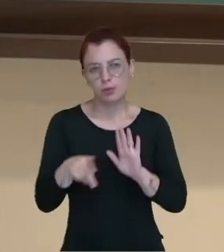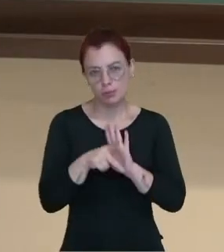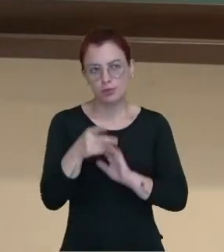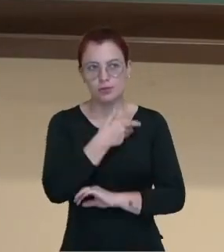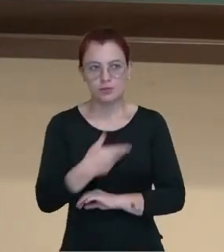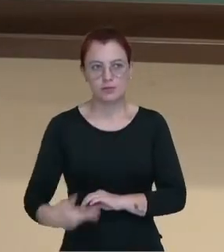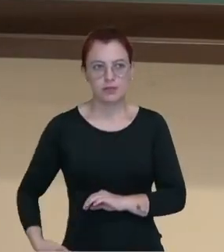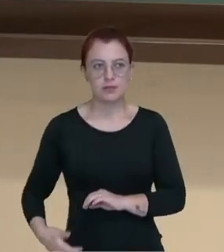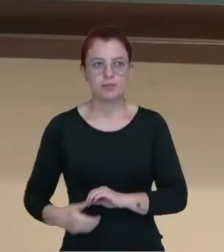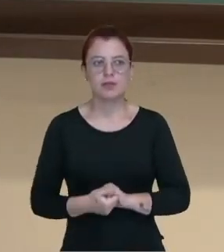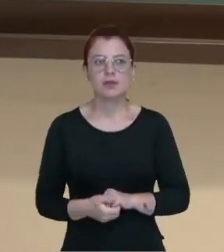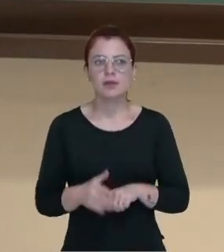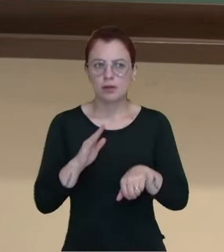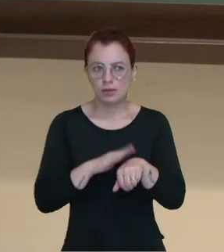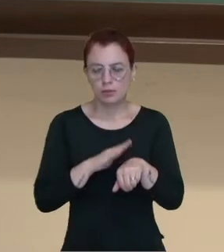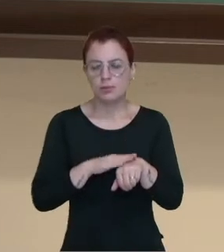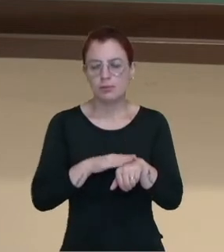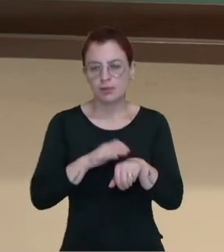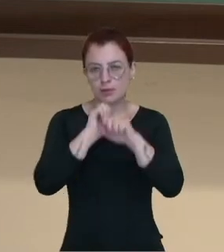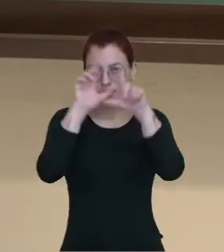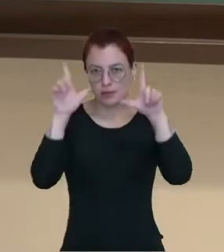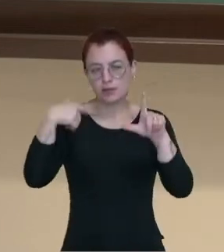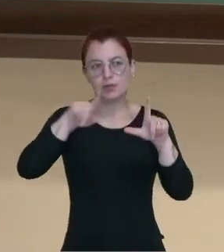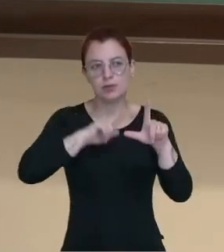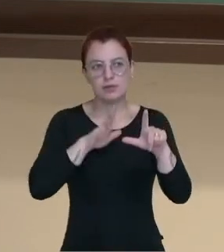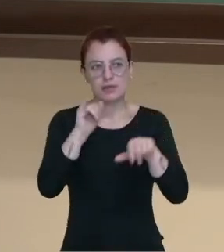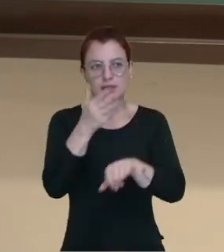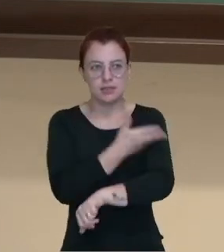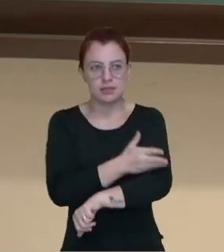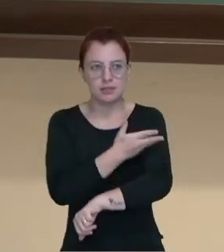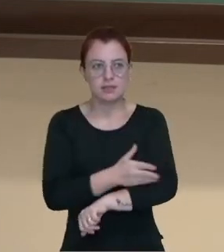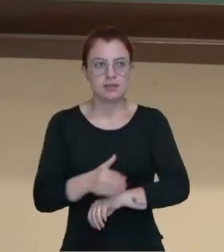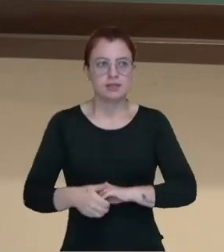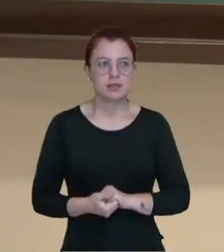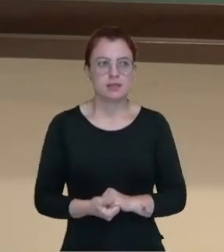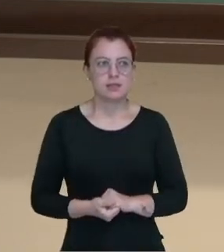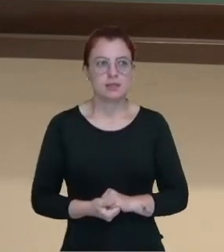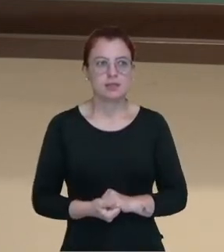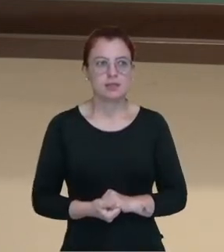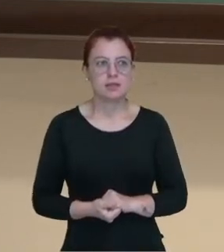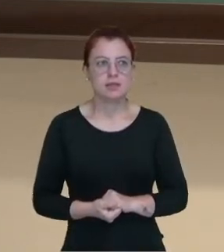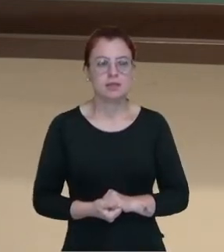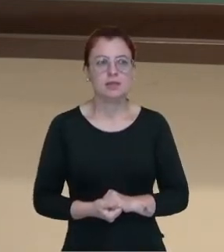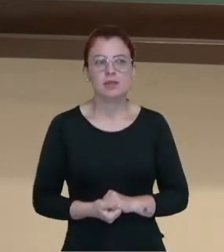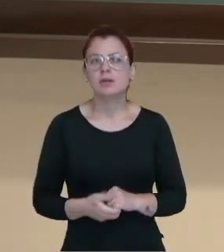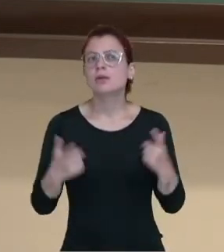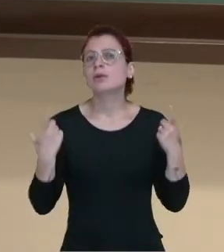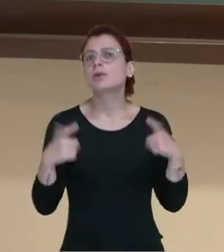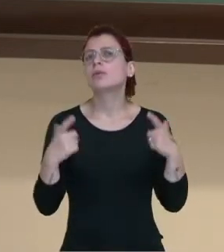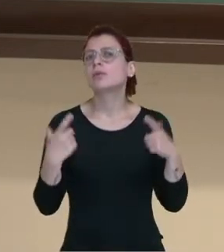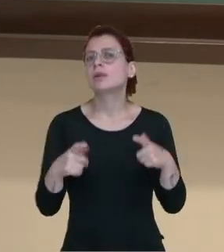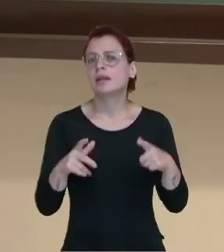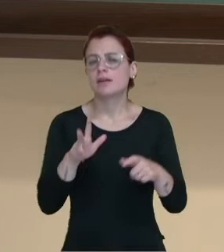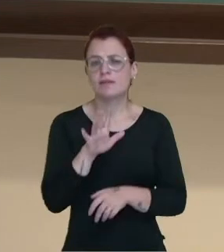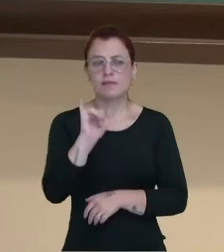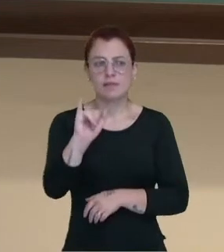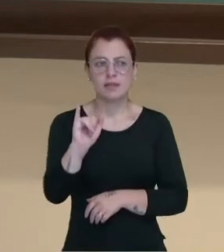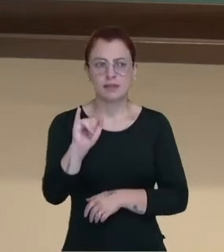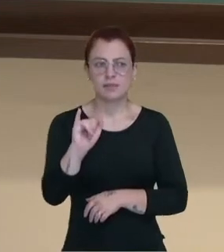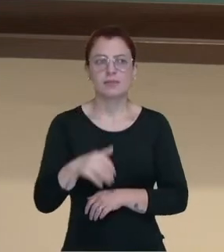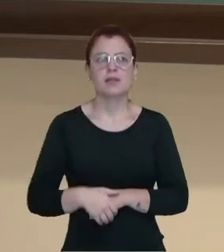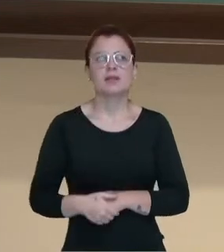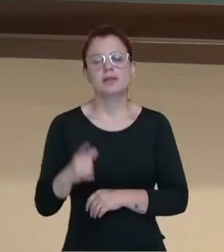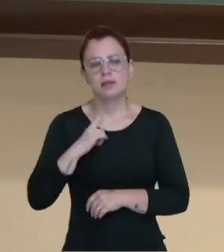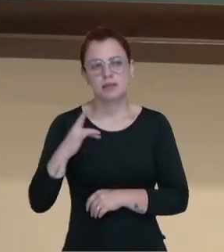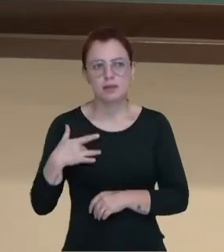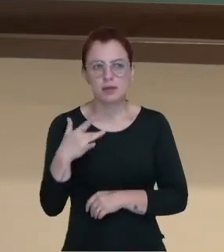ficar claro pessoal quando a gente for fazer um exercício aqui. Para onde vai esse imposto pessoal? Investimento em